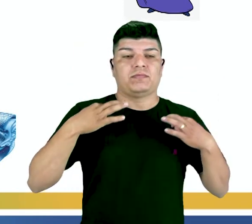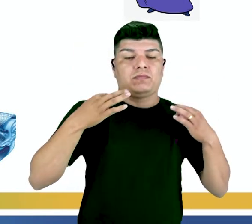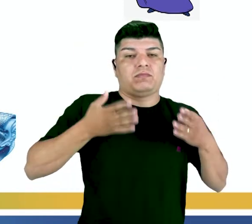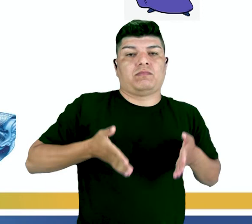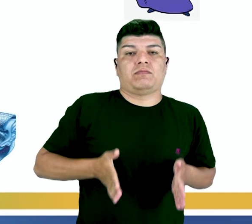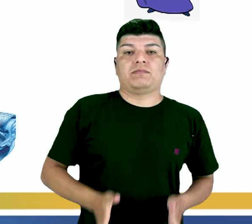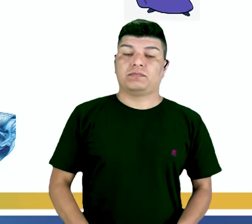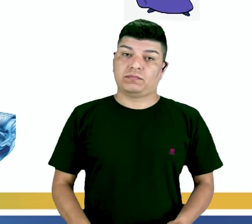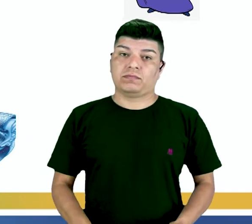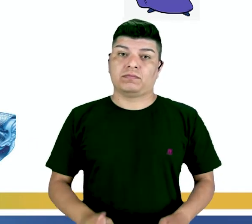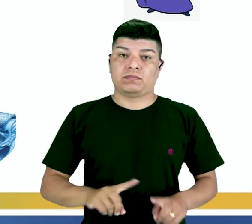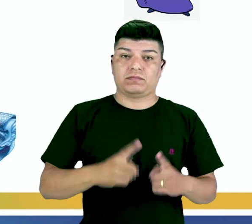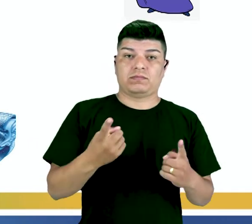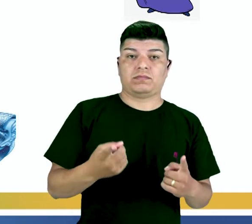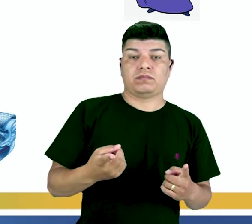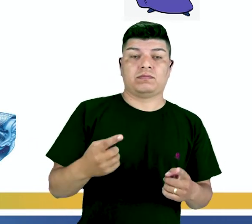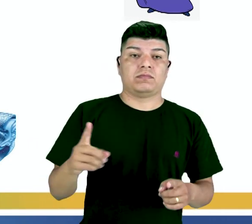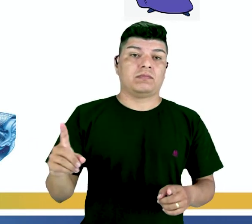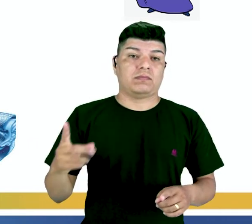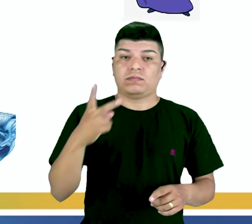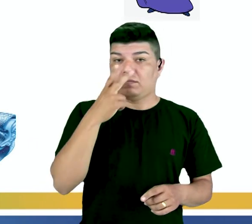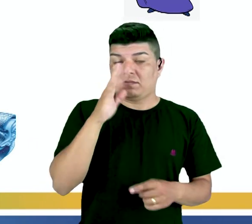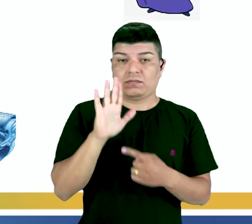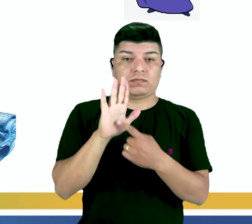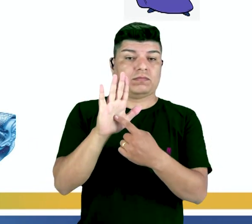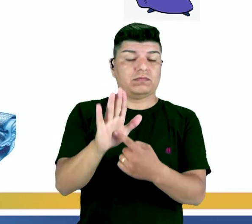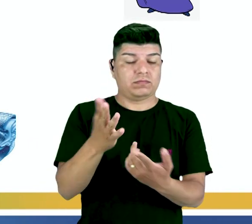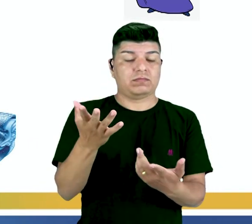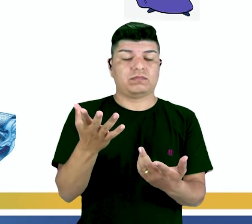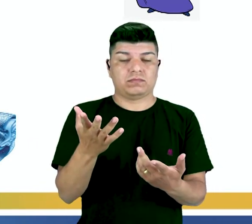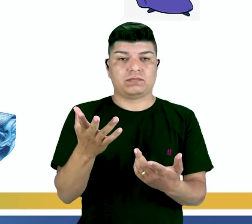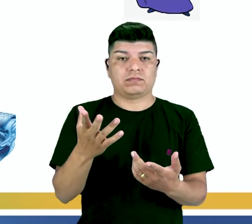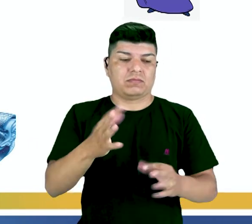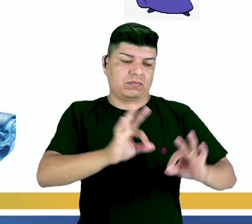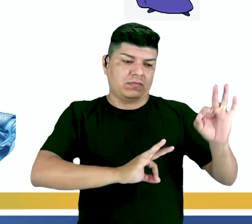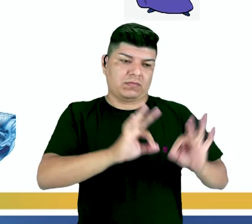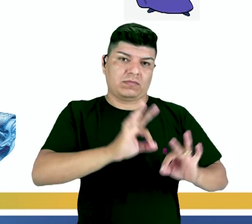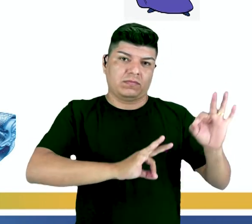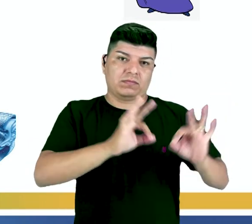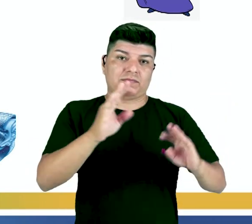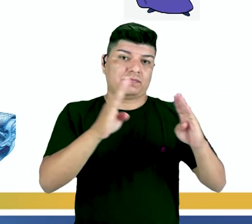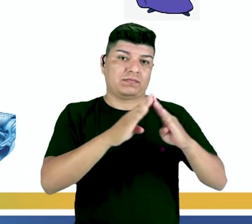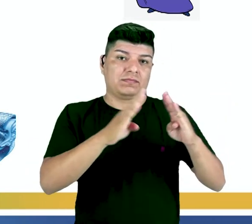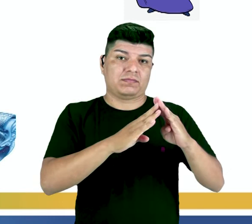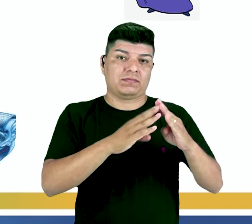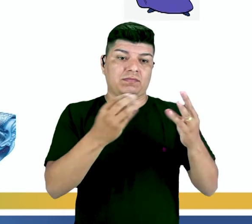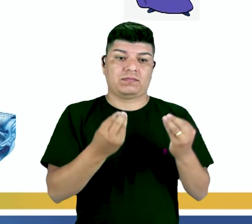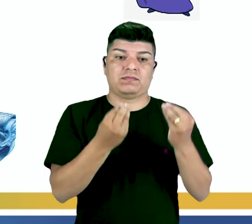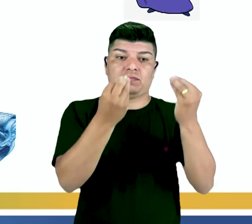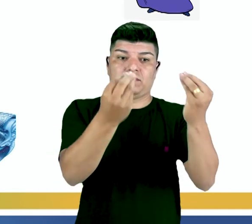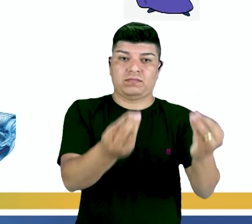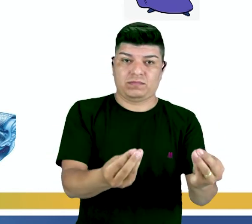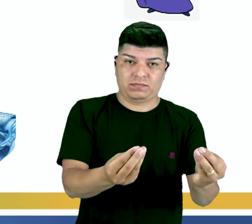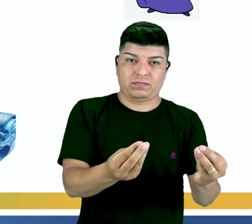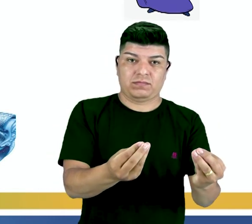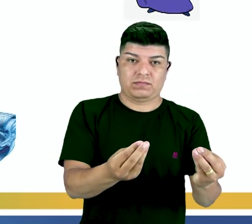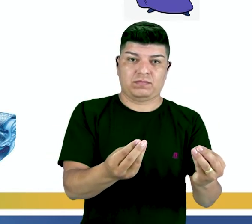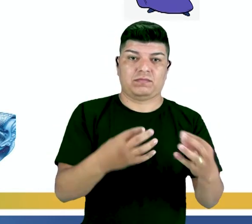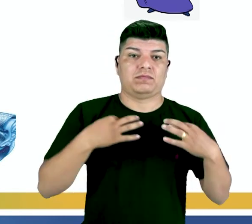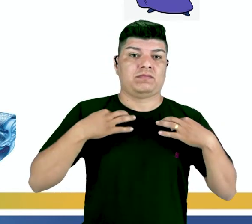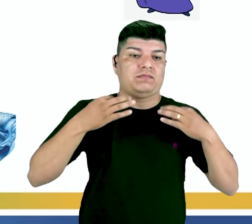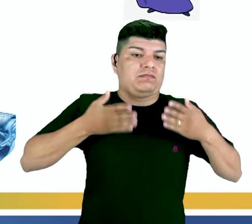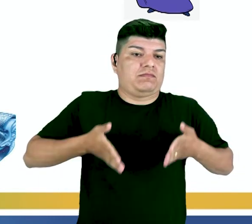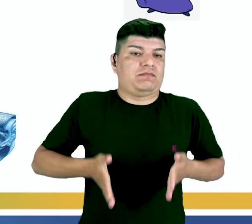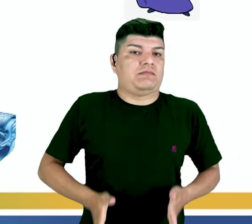onde sua madrinha apareceu e deixou a casa limpa e um piscar de olhos e deu um lindo vestido para Cinderela. E no